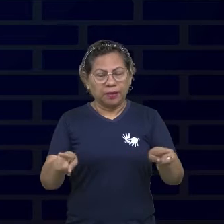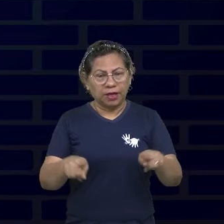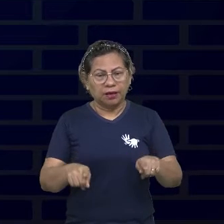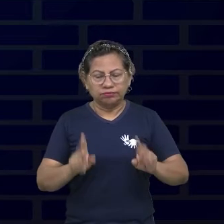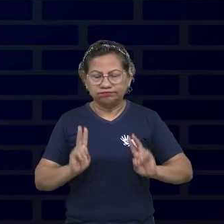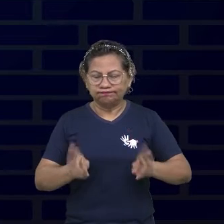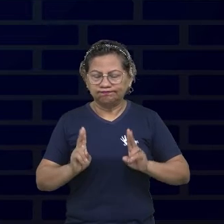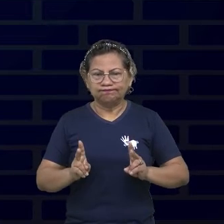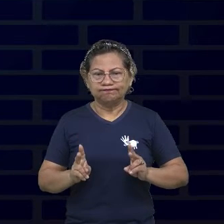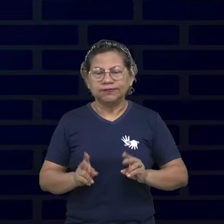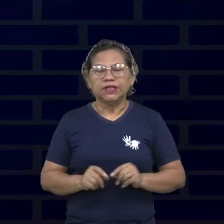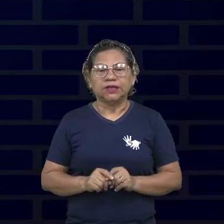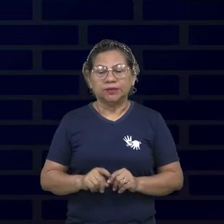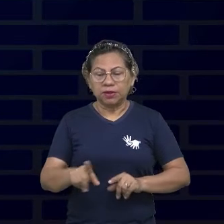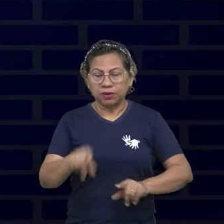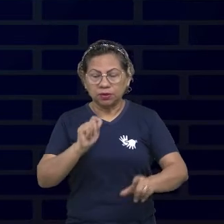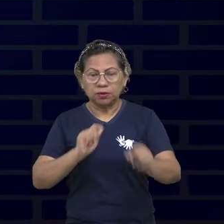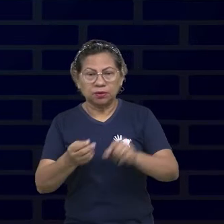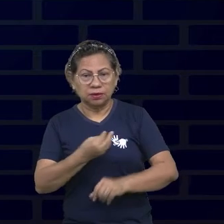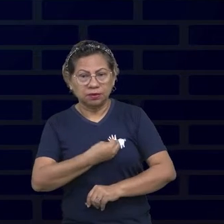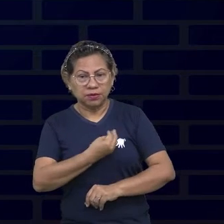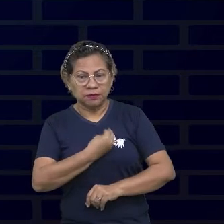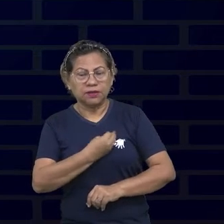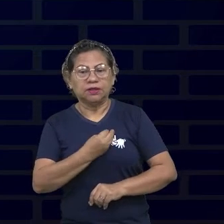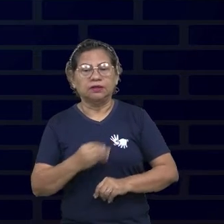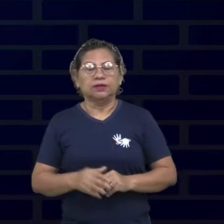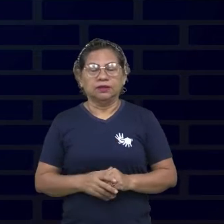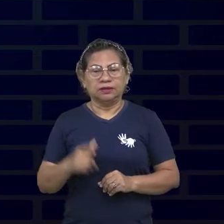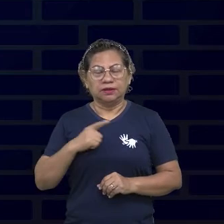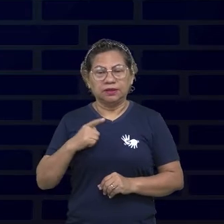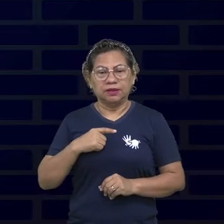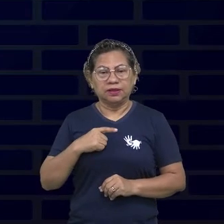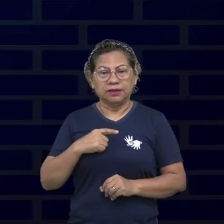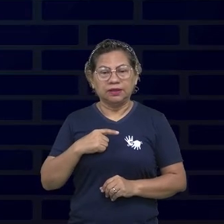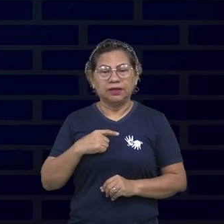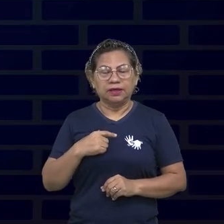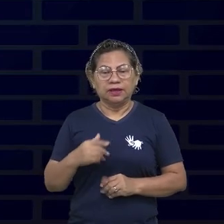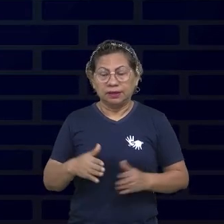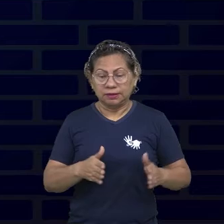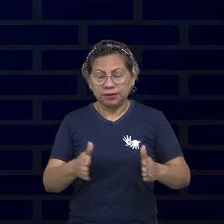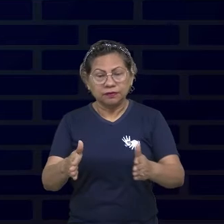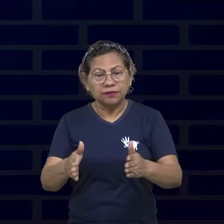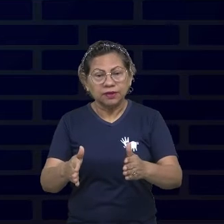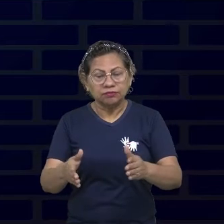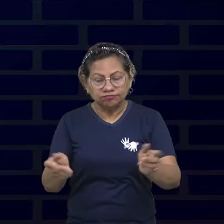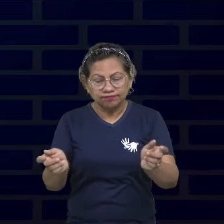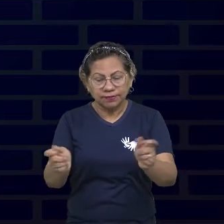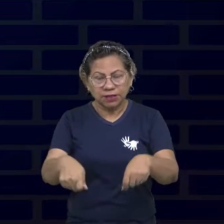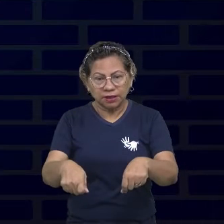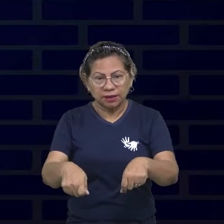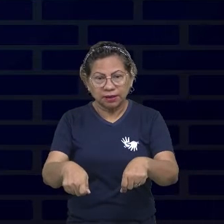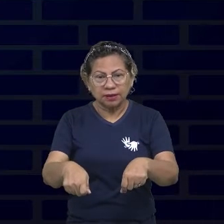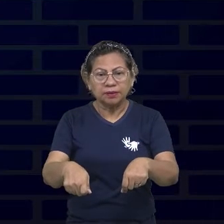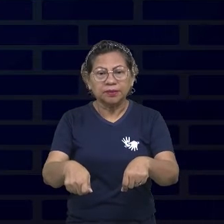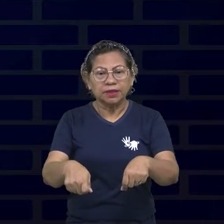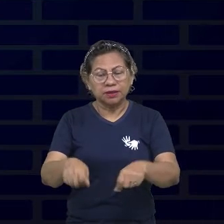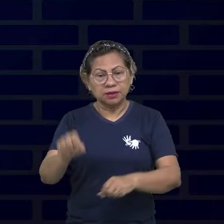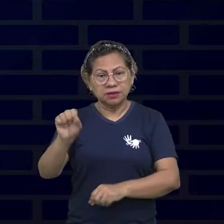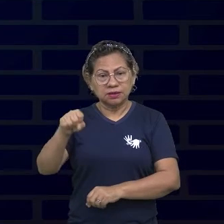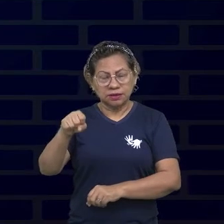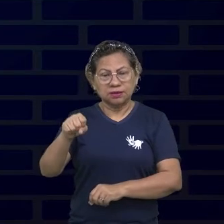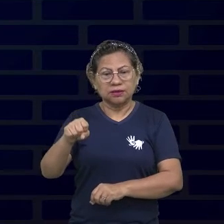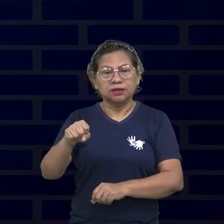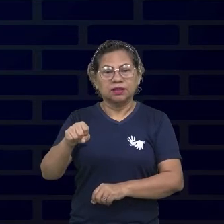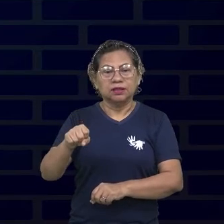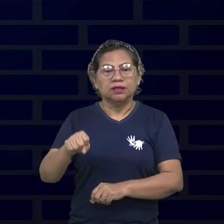escolha mais adequada. Um caminho que pudesse me levar a uma posição que fosse útil